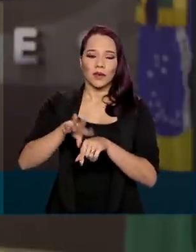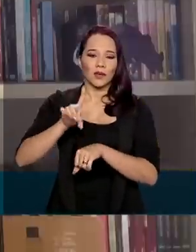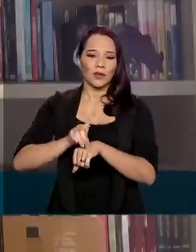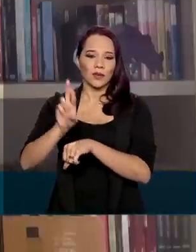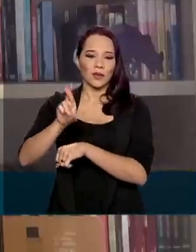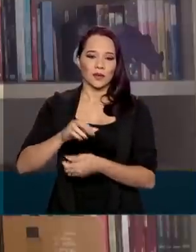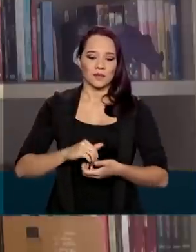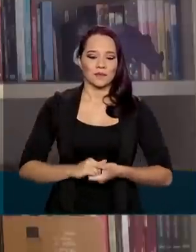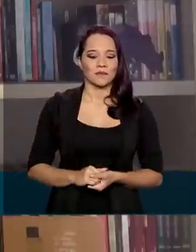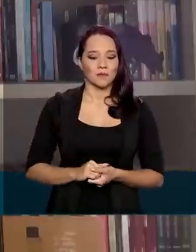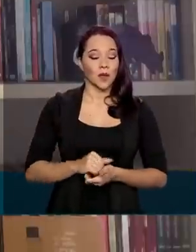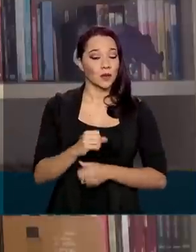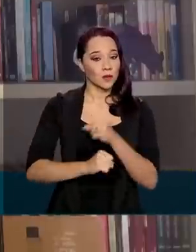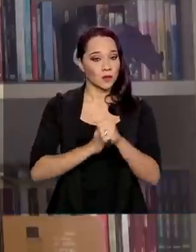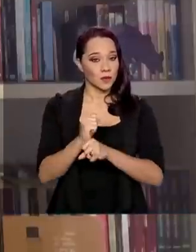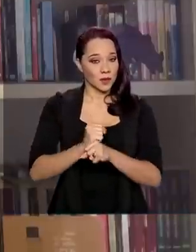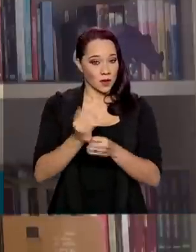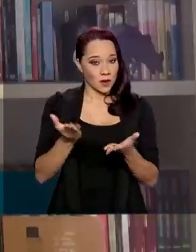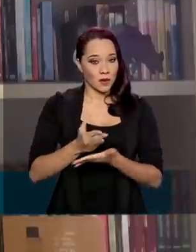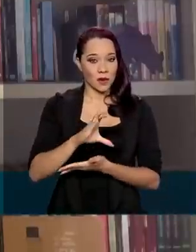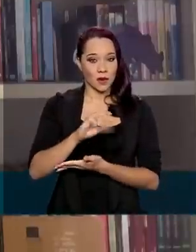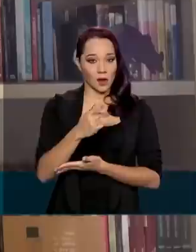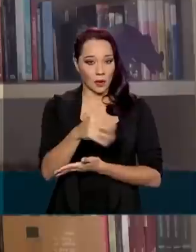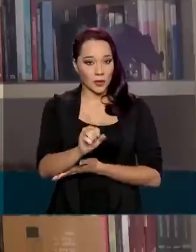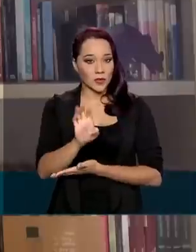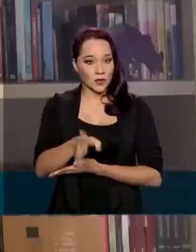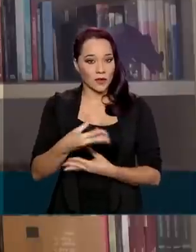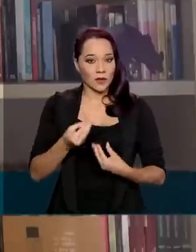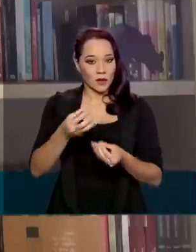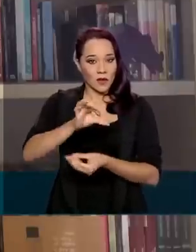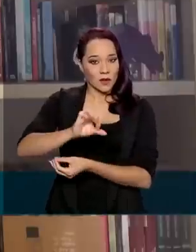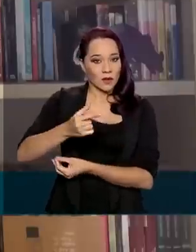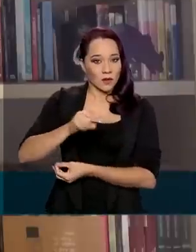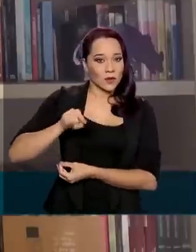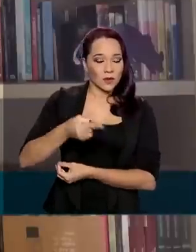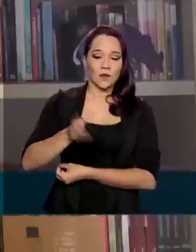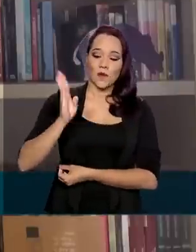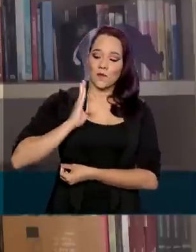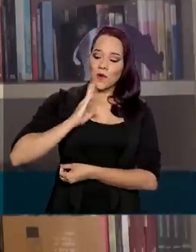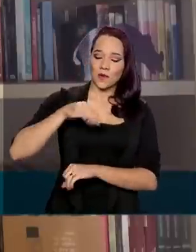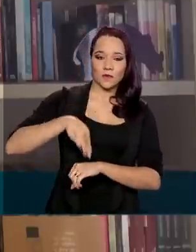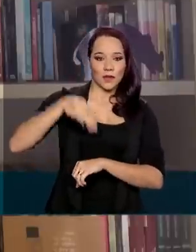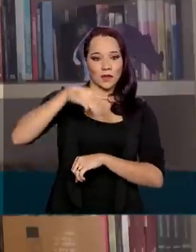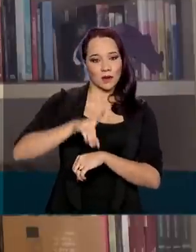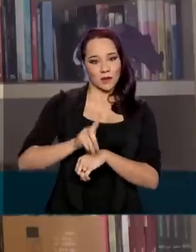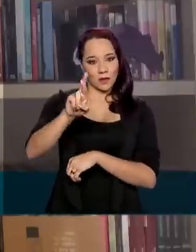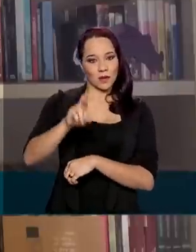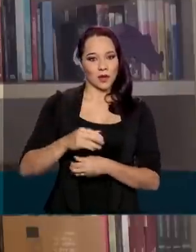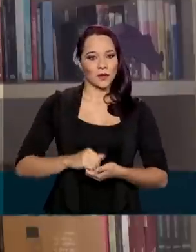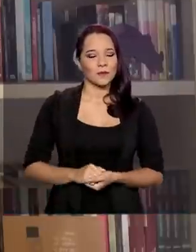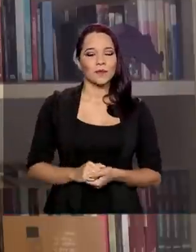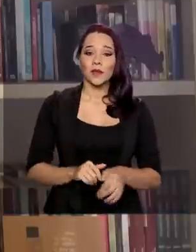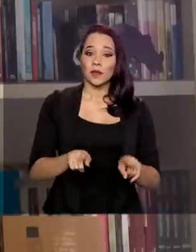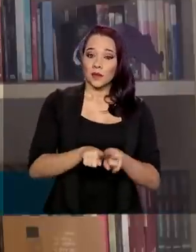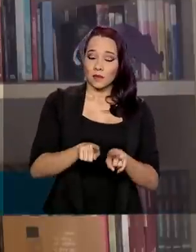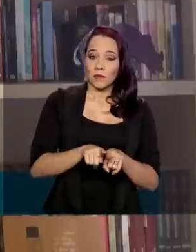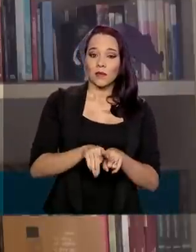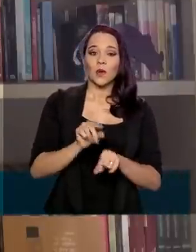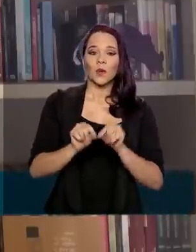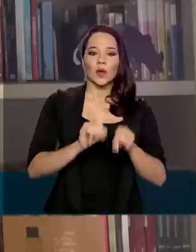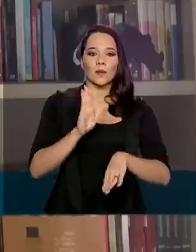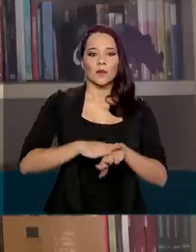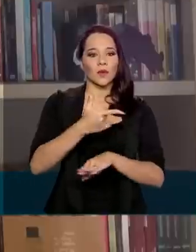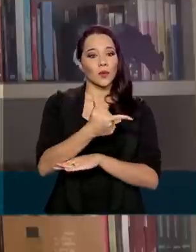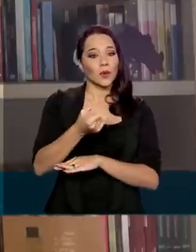doutorado. Neste ano, a CAPES já concedeu mais de 92 mil bolsas de mestrado e doutorado. Além dessas, mais 2